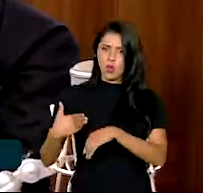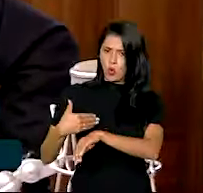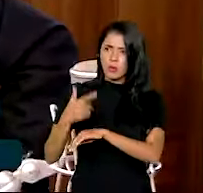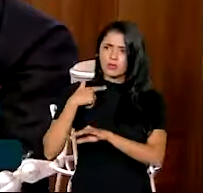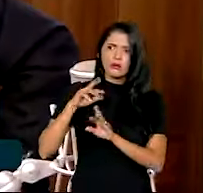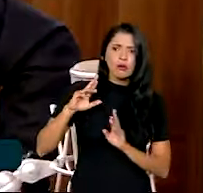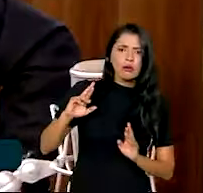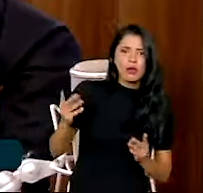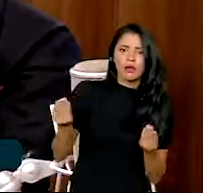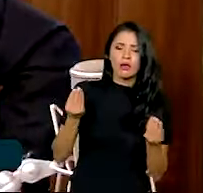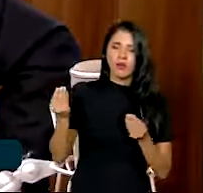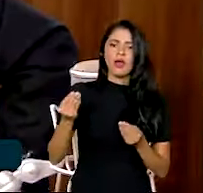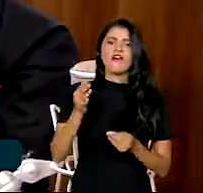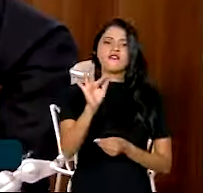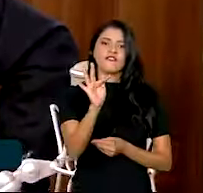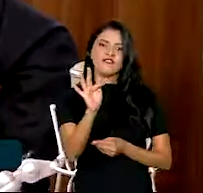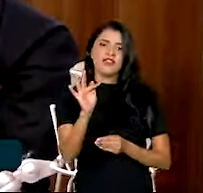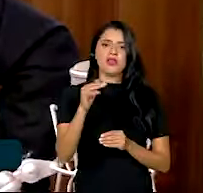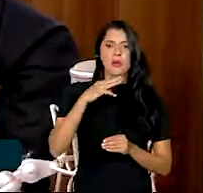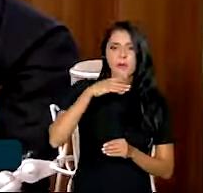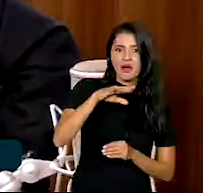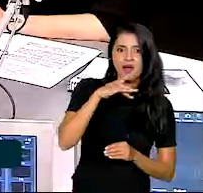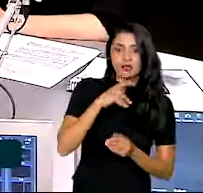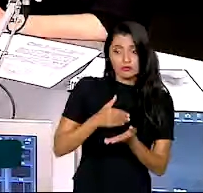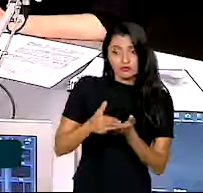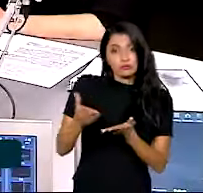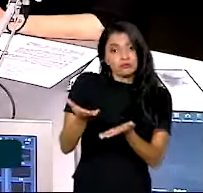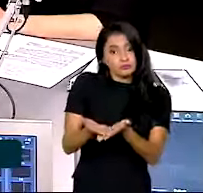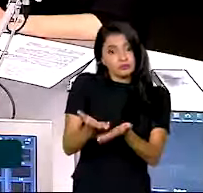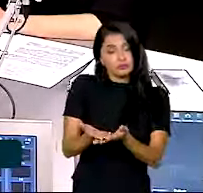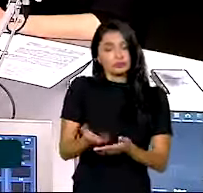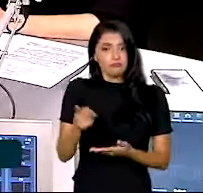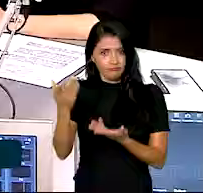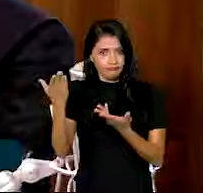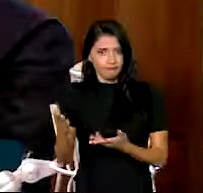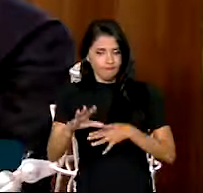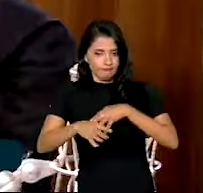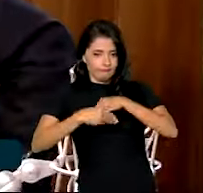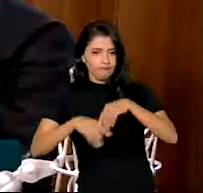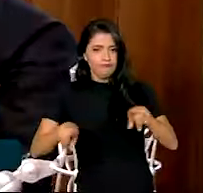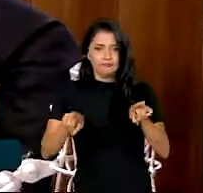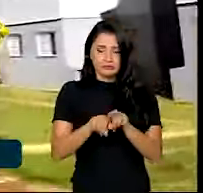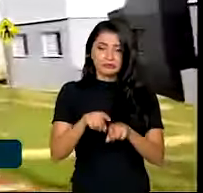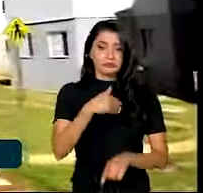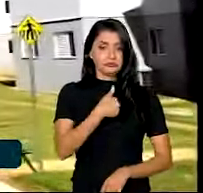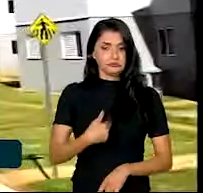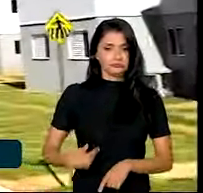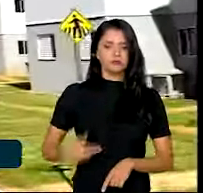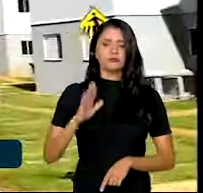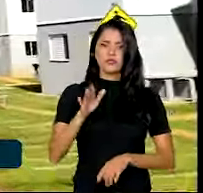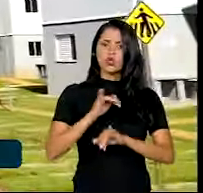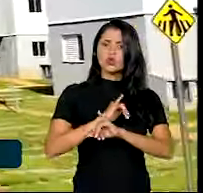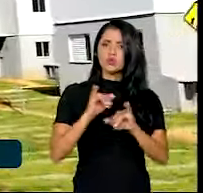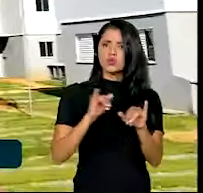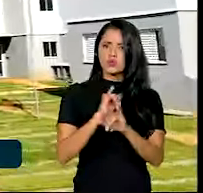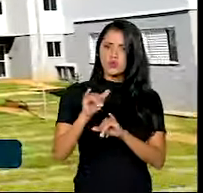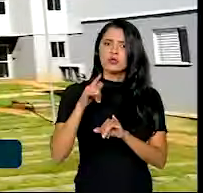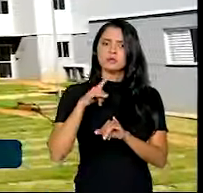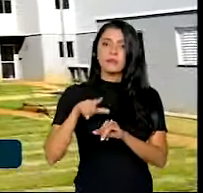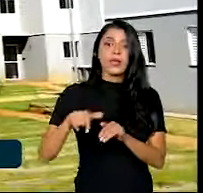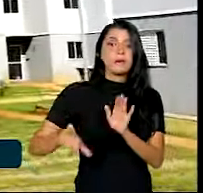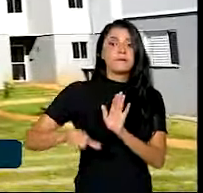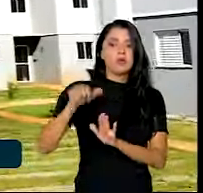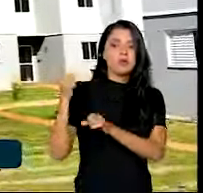essa diferença a partir de fevereiro, março, quando as aulas começarem. O ministro acrescentou que o governo já anunciou a seleção das